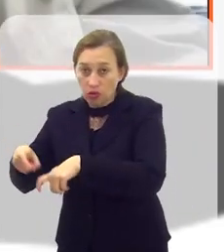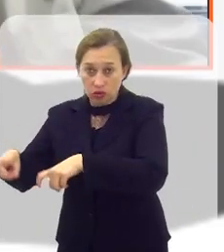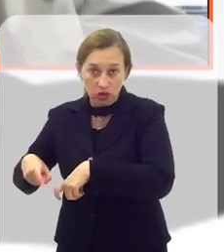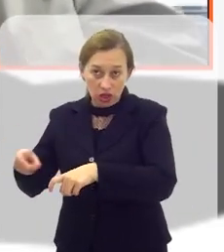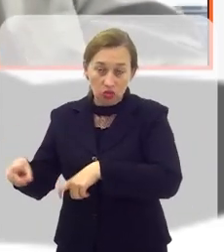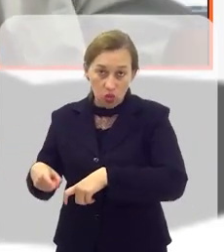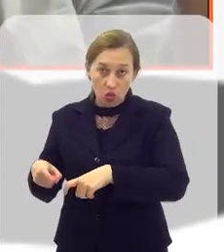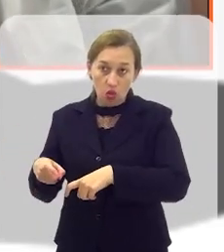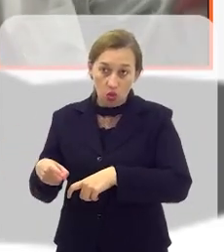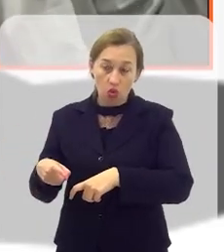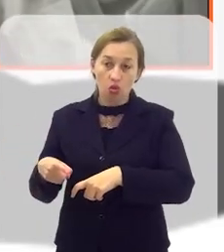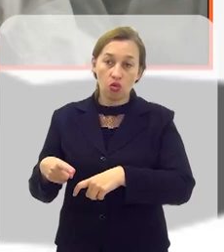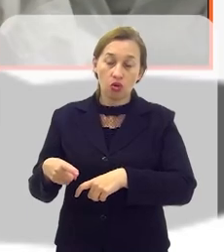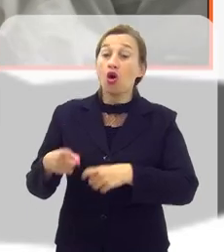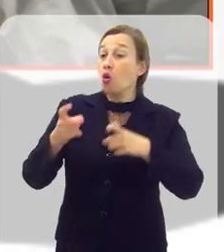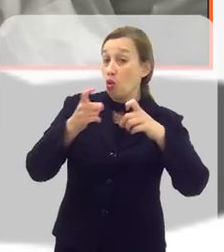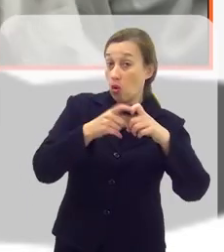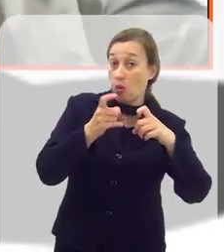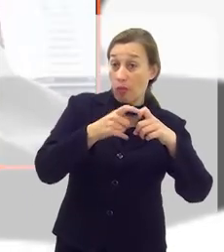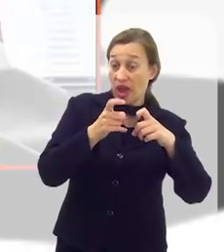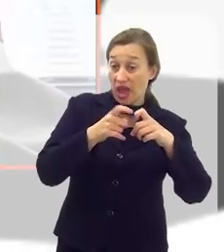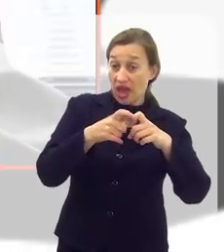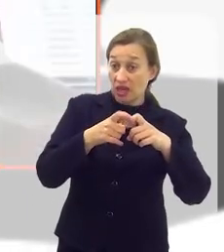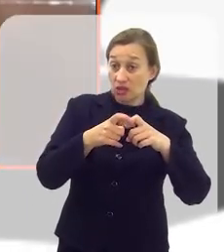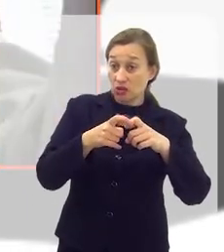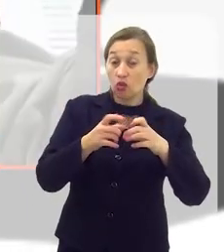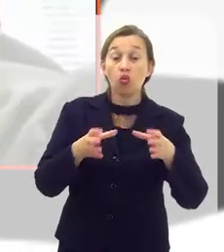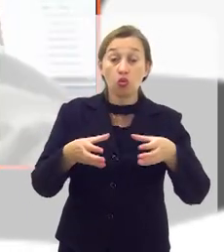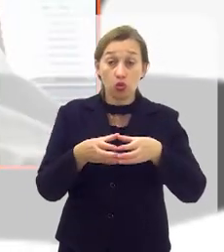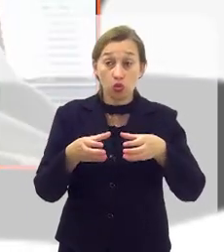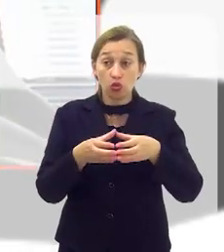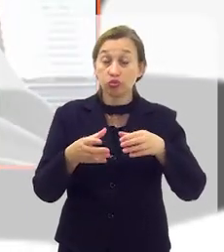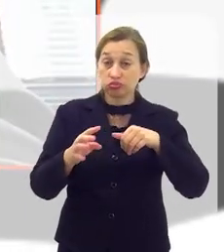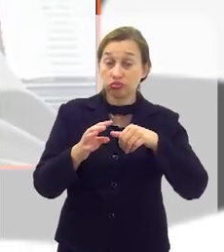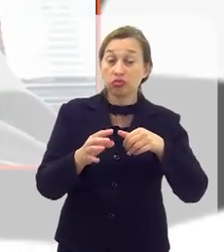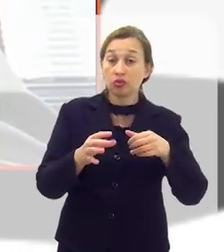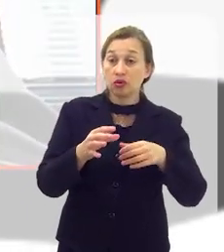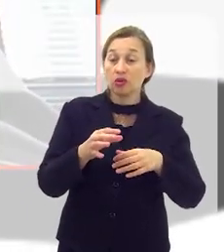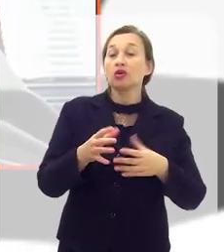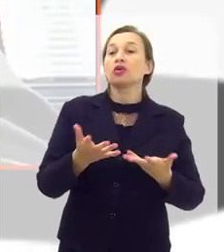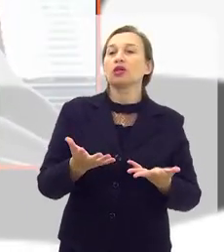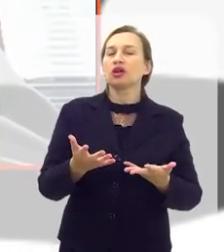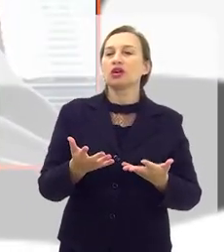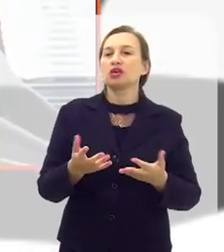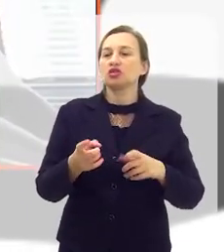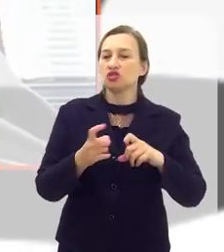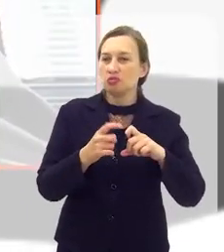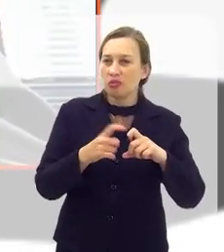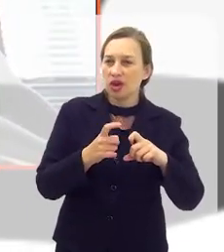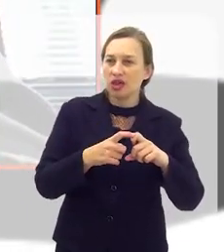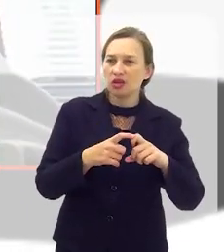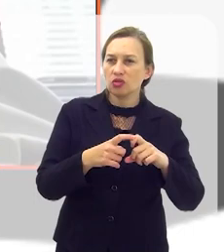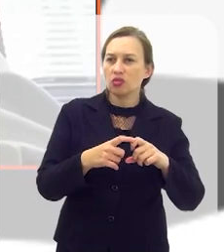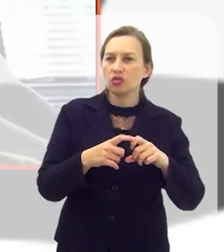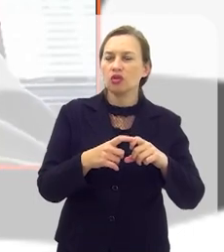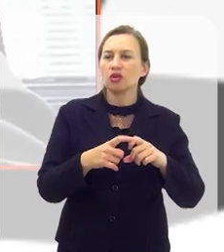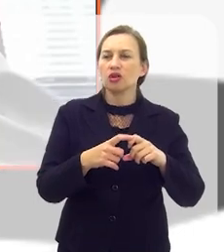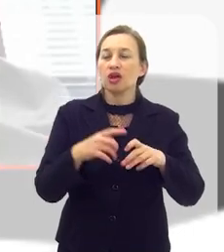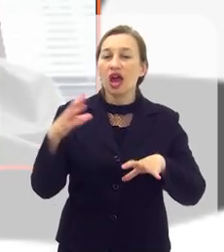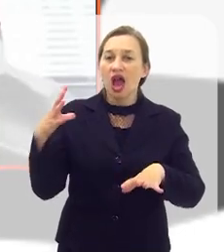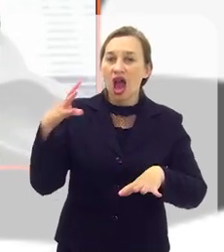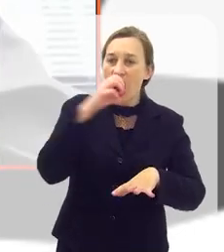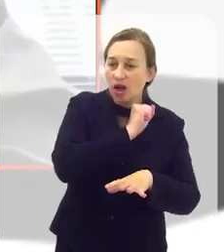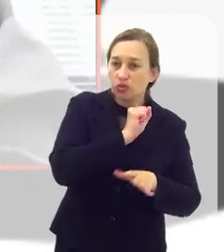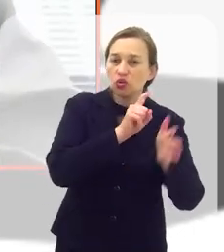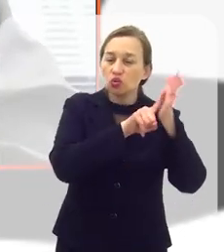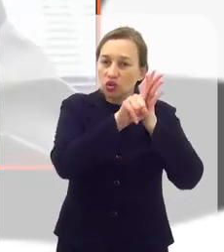Rio e como bairro da cidade do interior, com uma equipe multidisciplinar, esse laudo vai sair